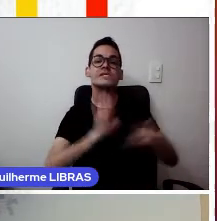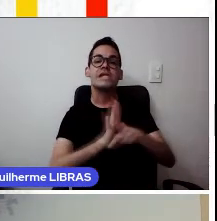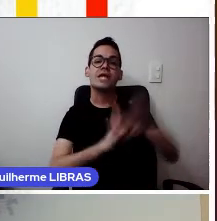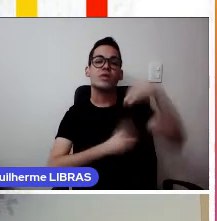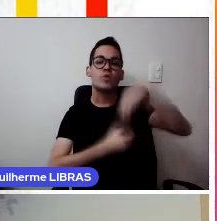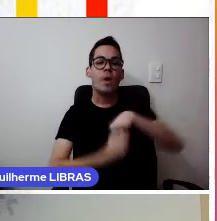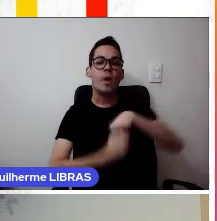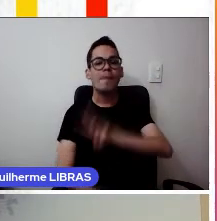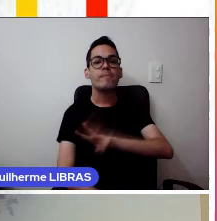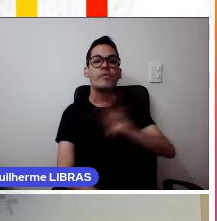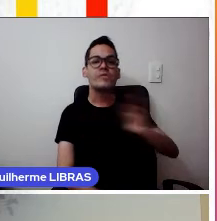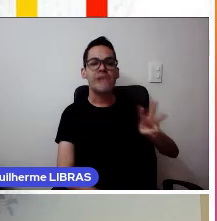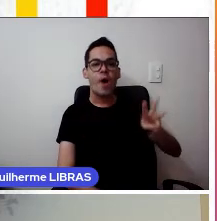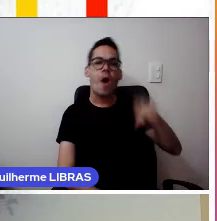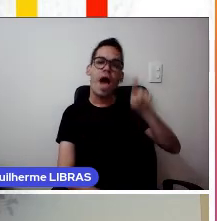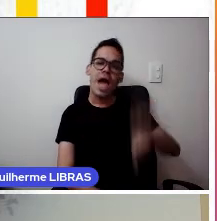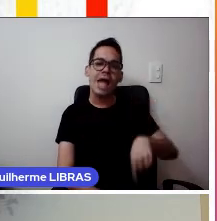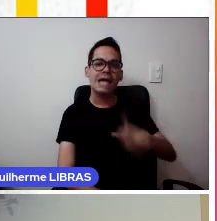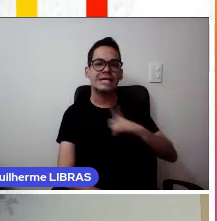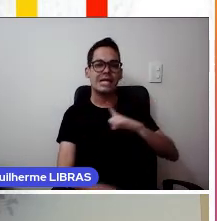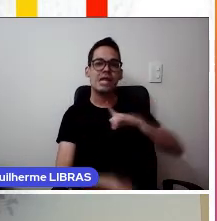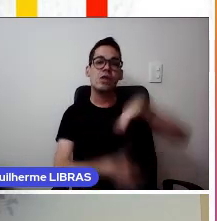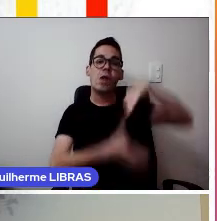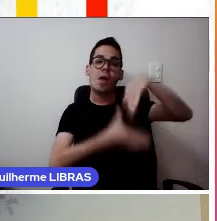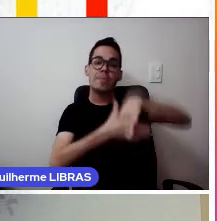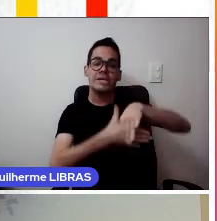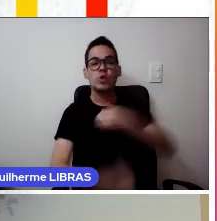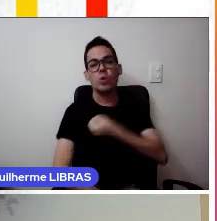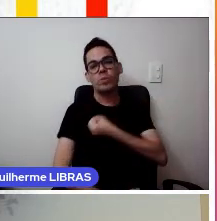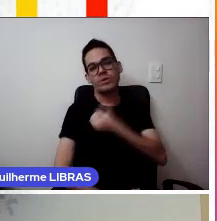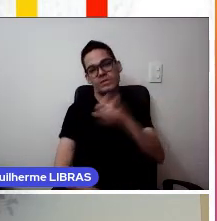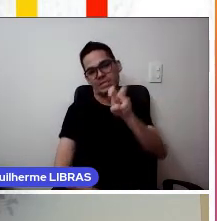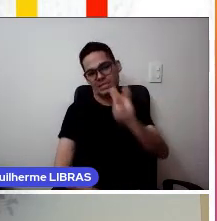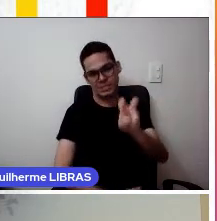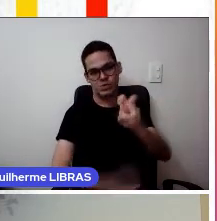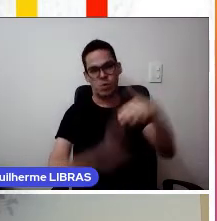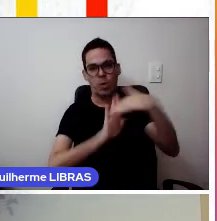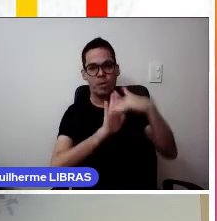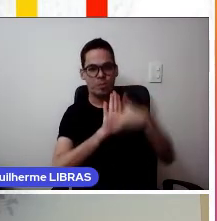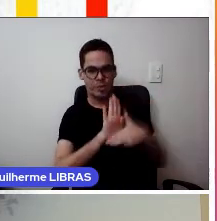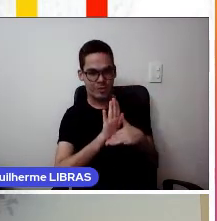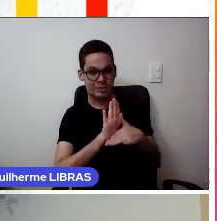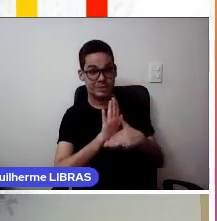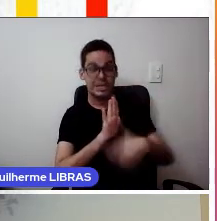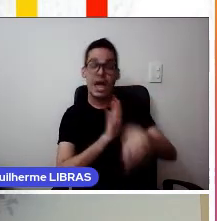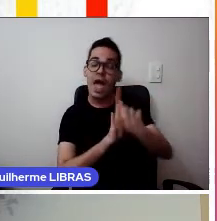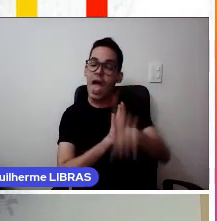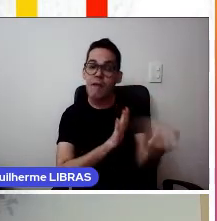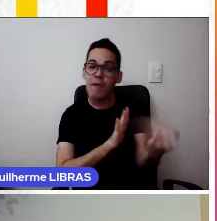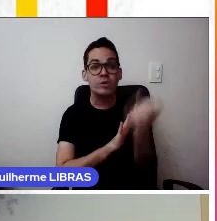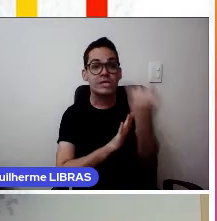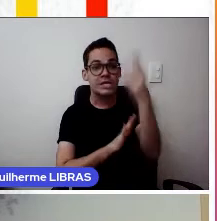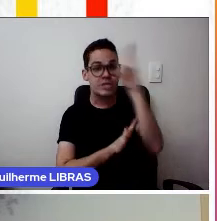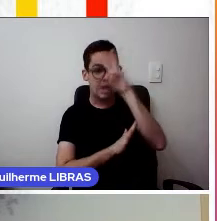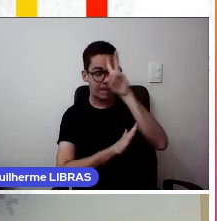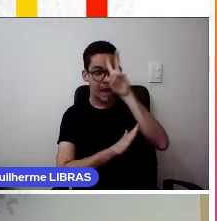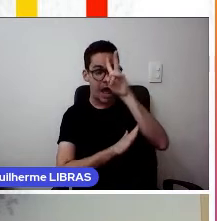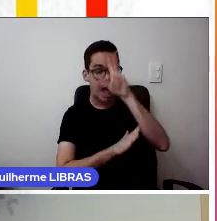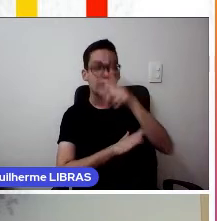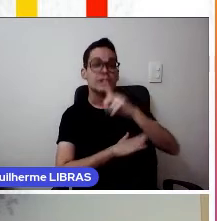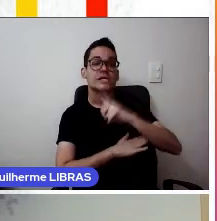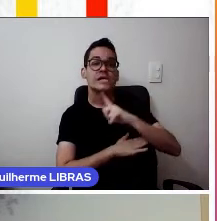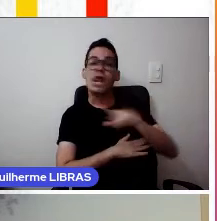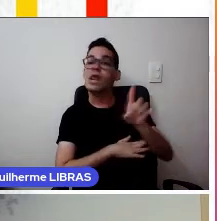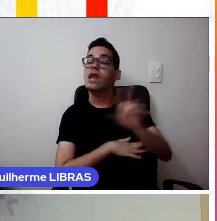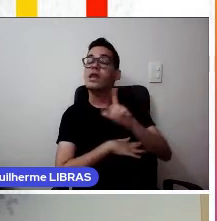Este termo está no apêndice 5 do documento dos protocolos. É importante frisar que o portal não cobra